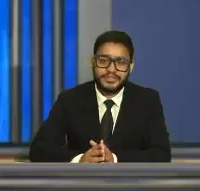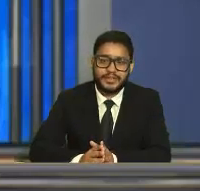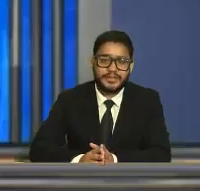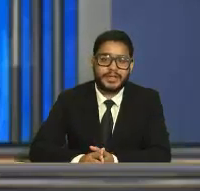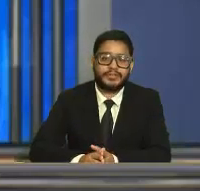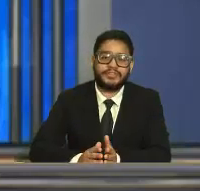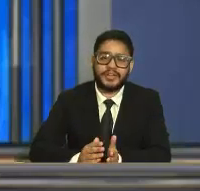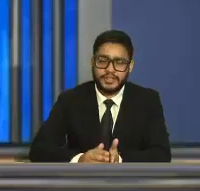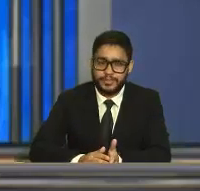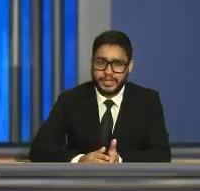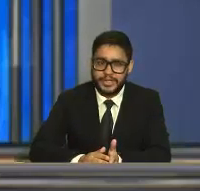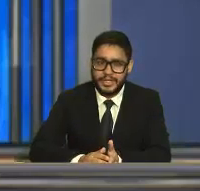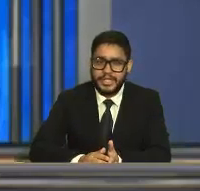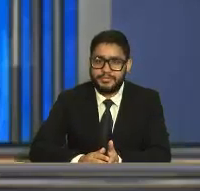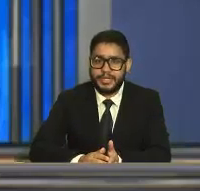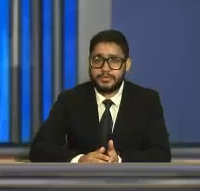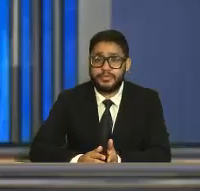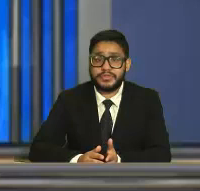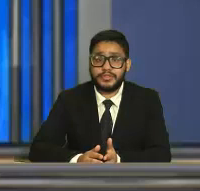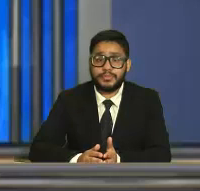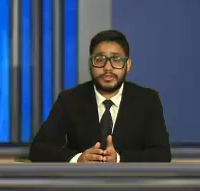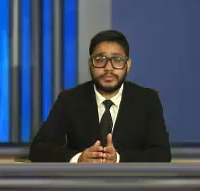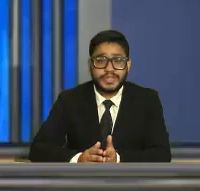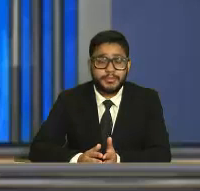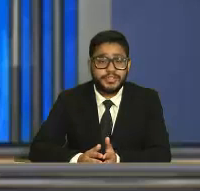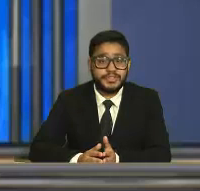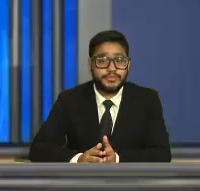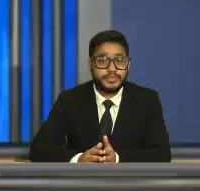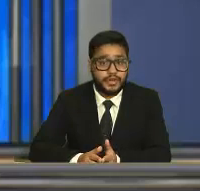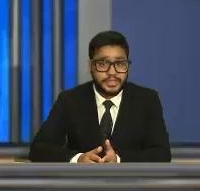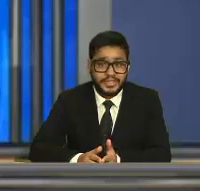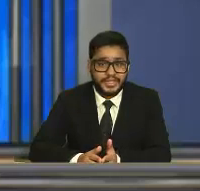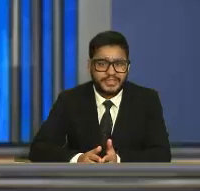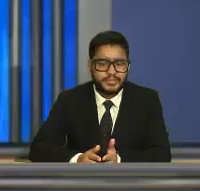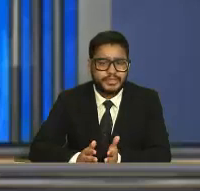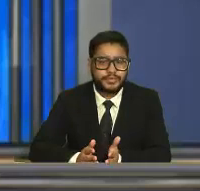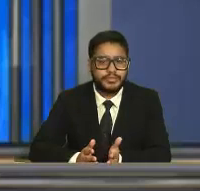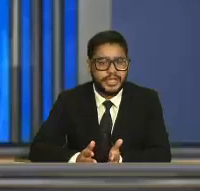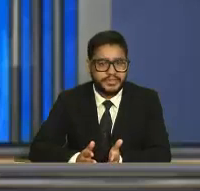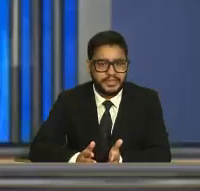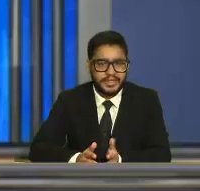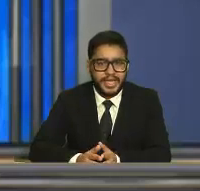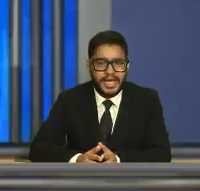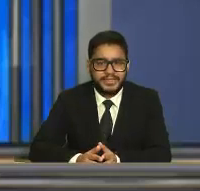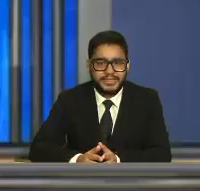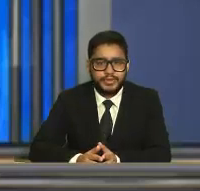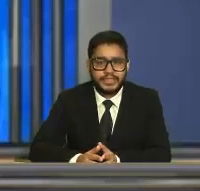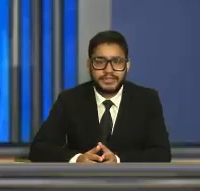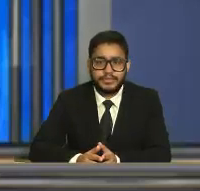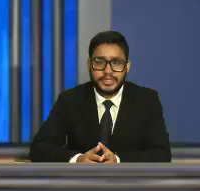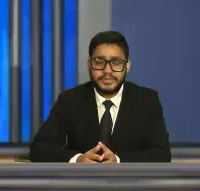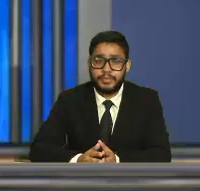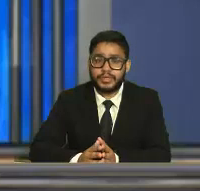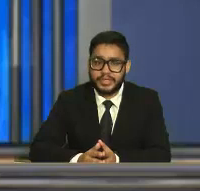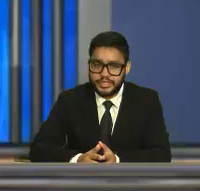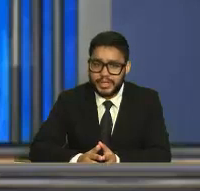Nosso noticiário semanal vai ficando por aqui. Esperamos por você no próximo sábado às 22 horas e agradecemos a sua audiência. Assistam a